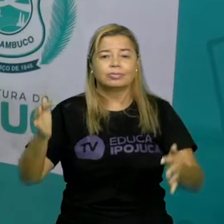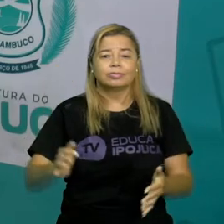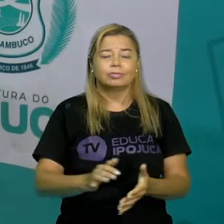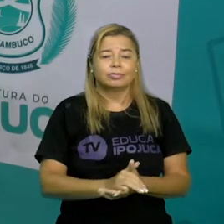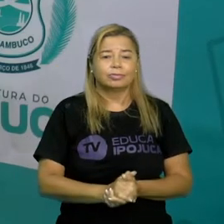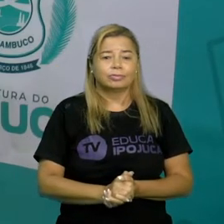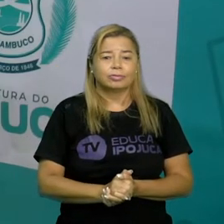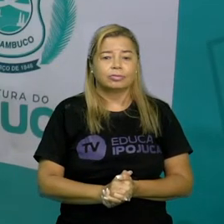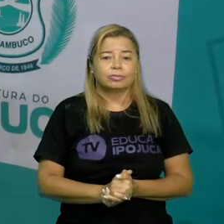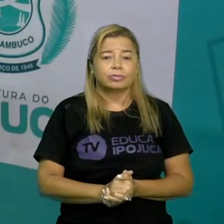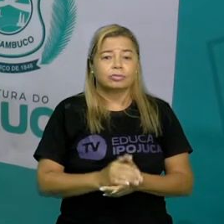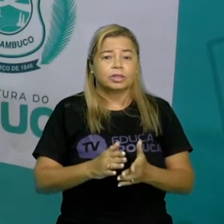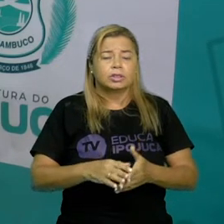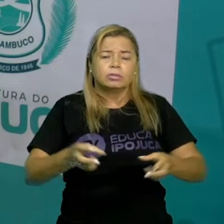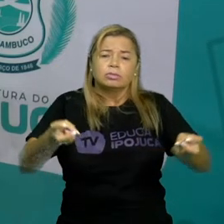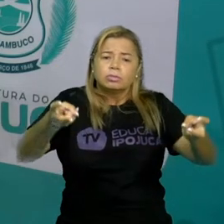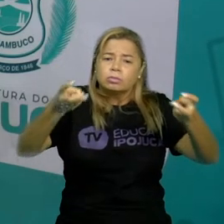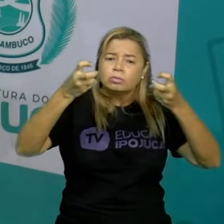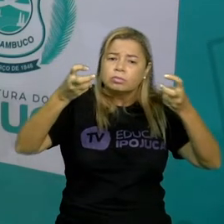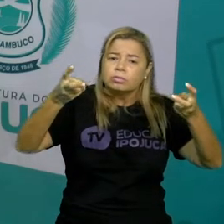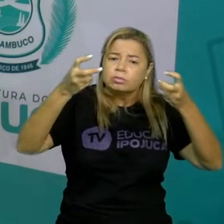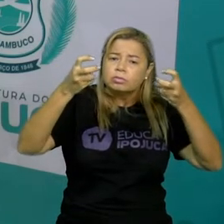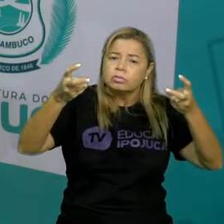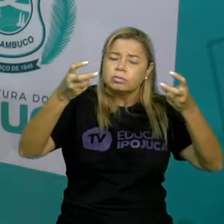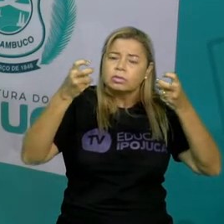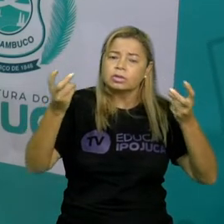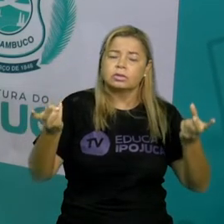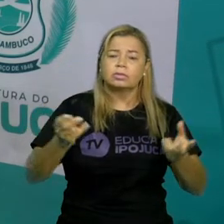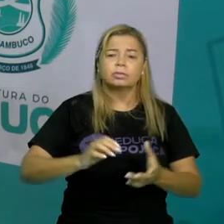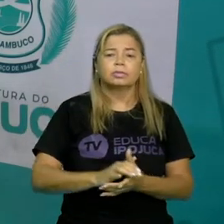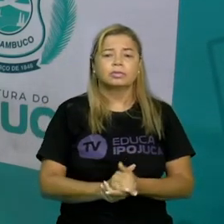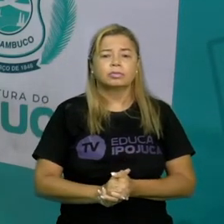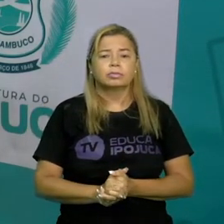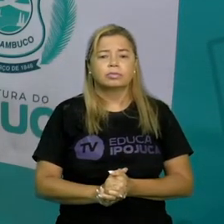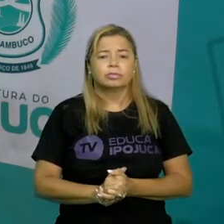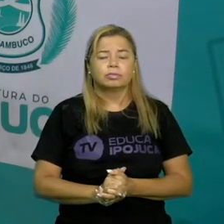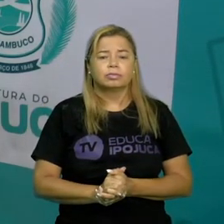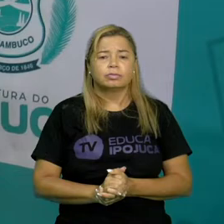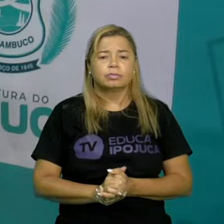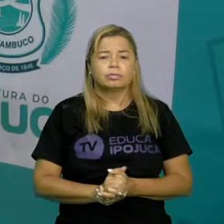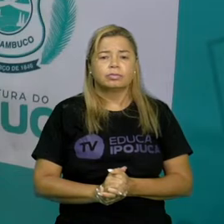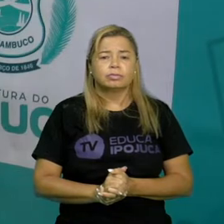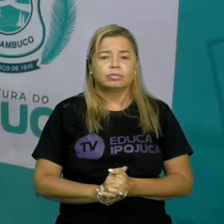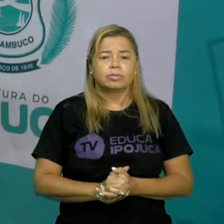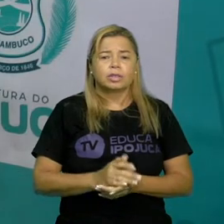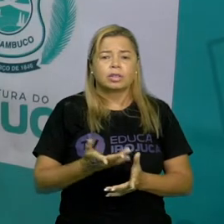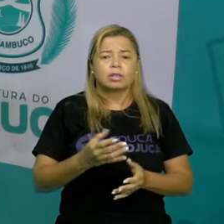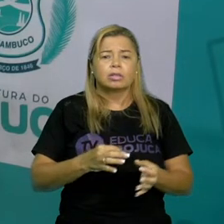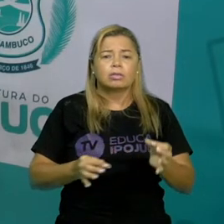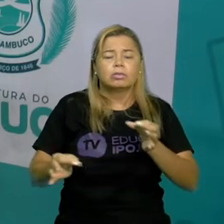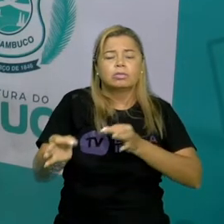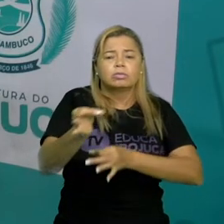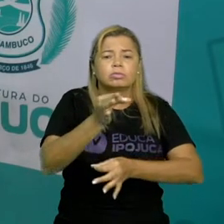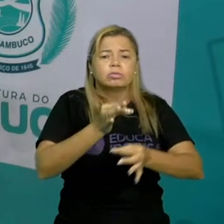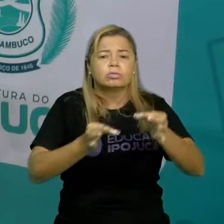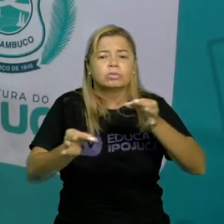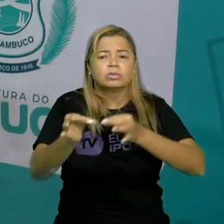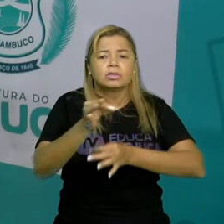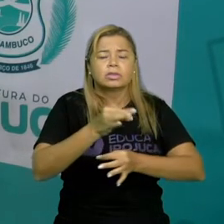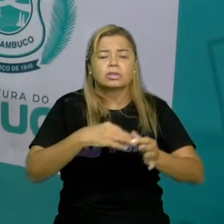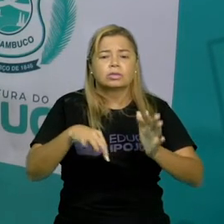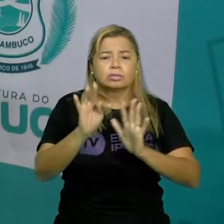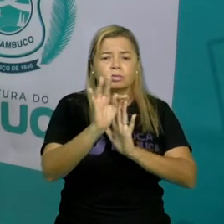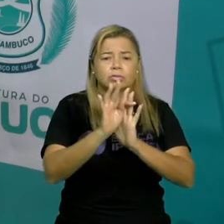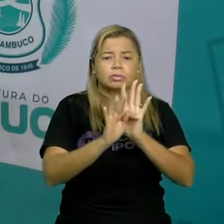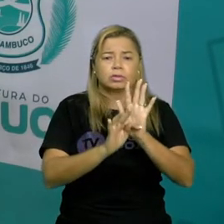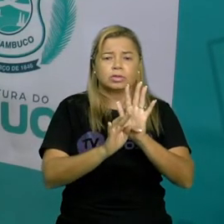reconhecer como a gente viu na aula passada reconhecer a ordem que acontece aquilo no texto